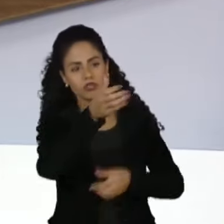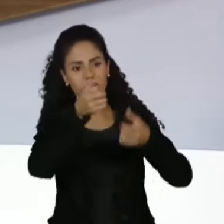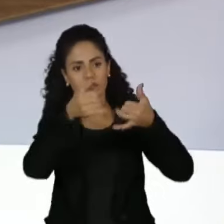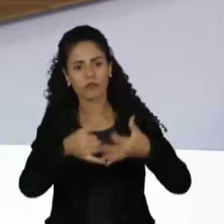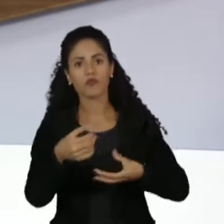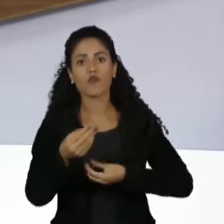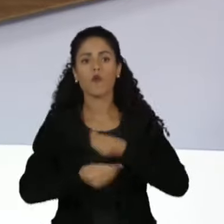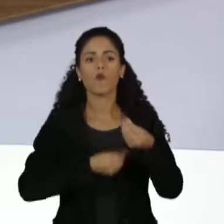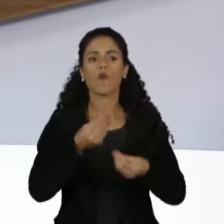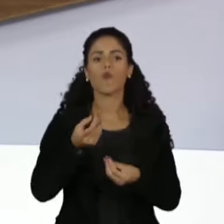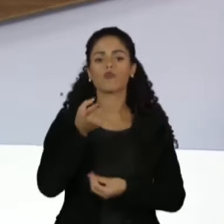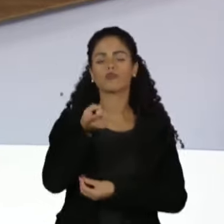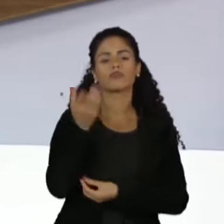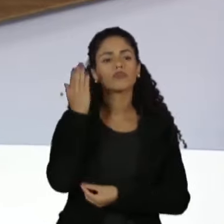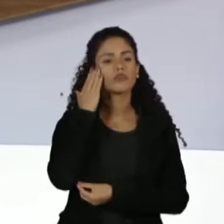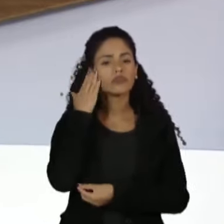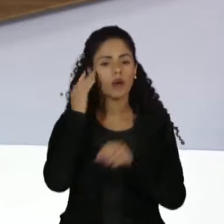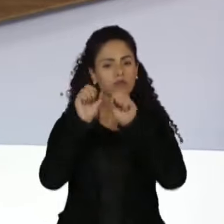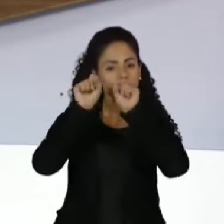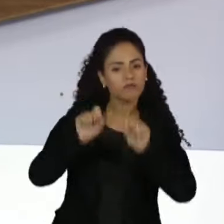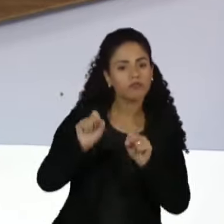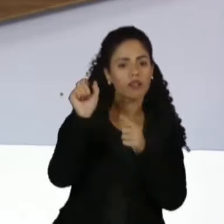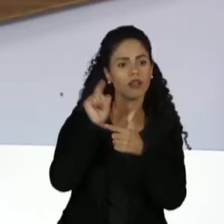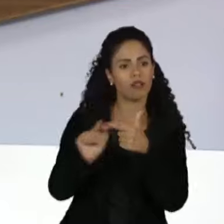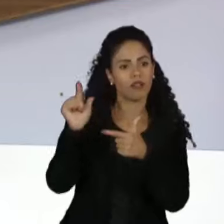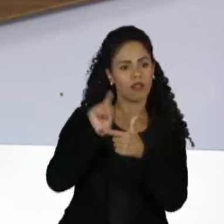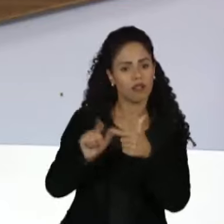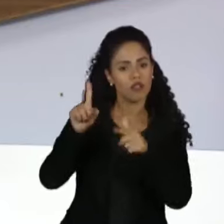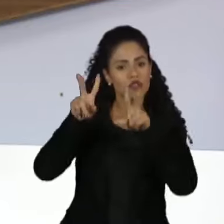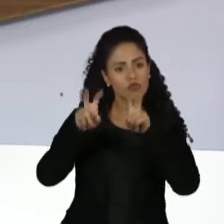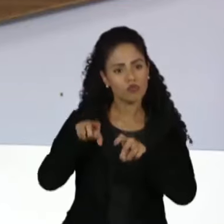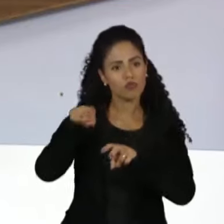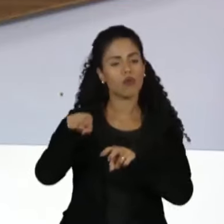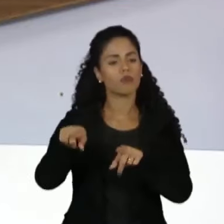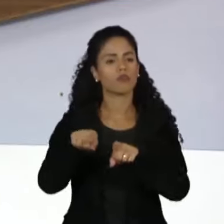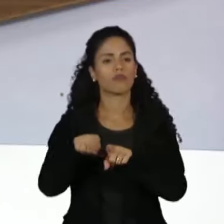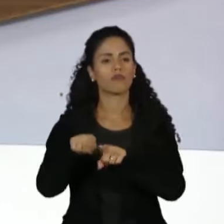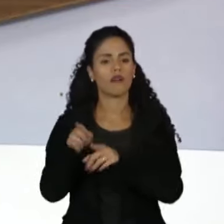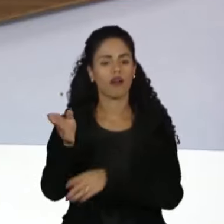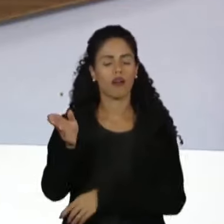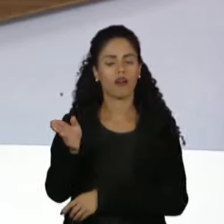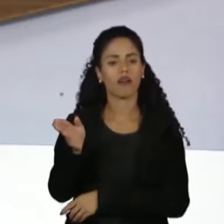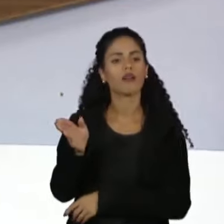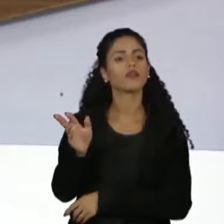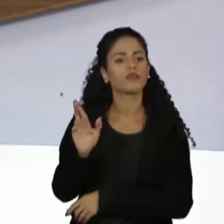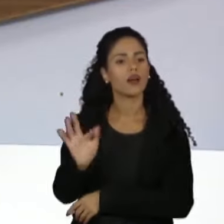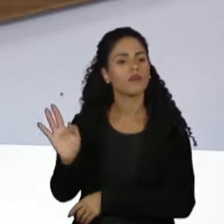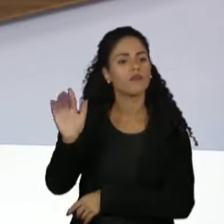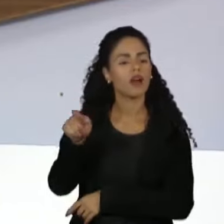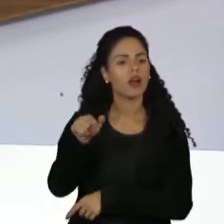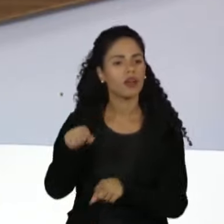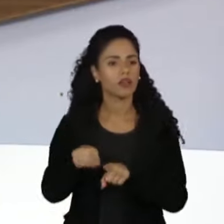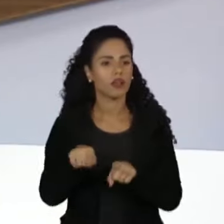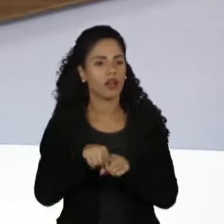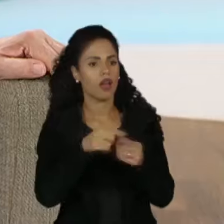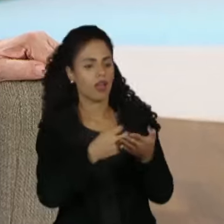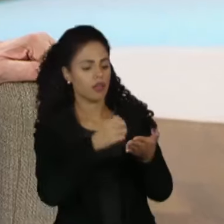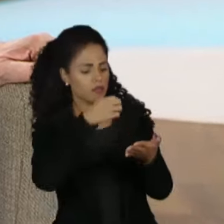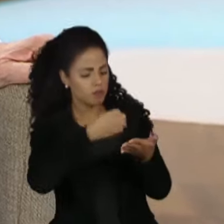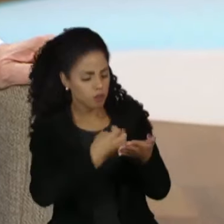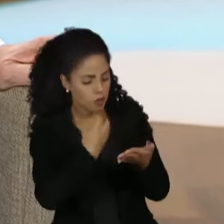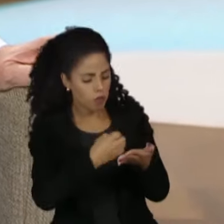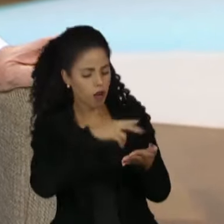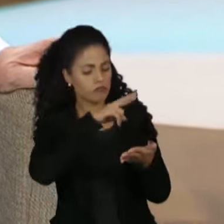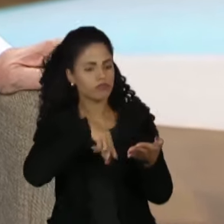se um sistema que já nasce com tantos problemas com a própria República, por exemplo, a exclusão dos analfabetos ao